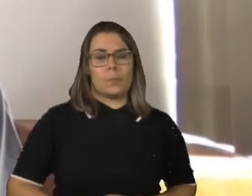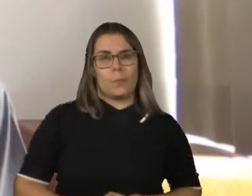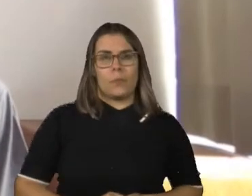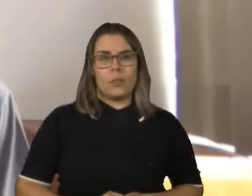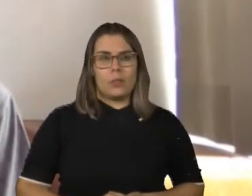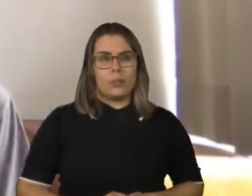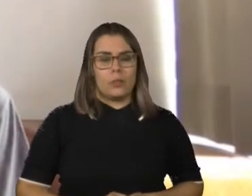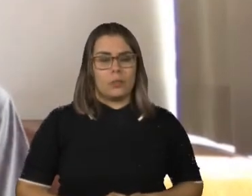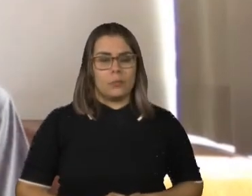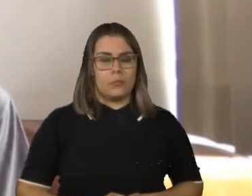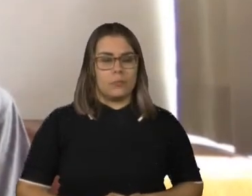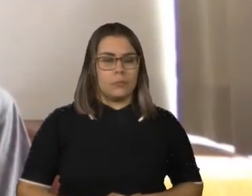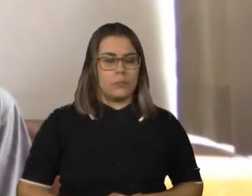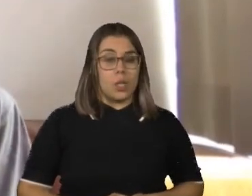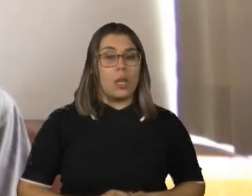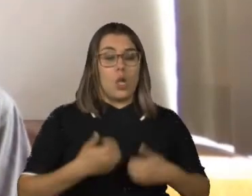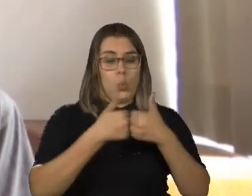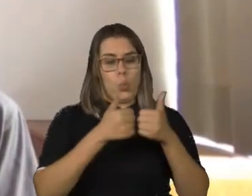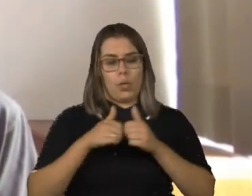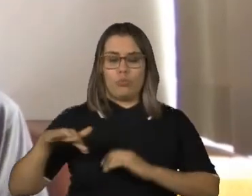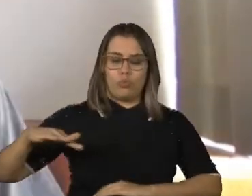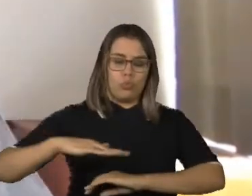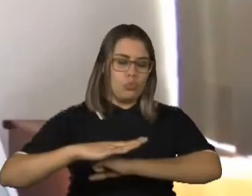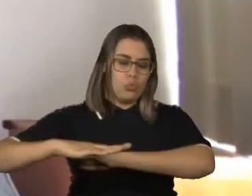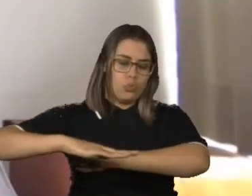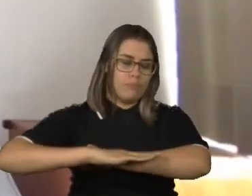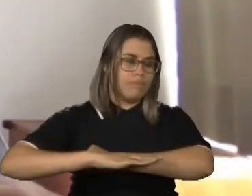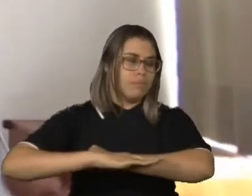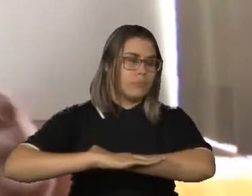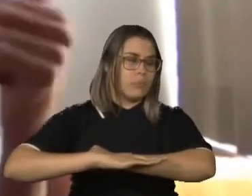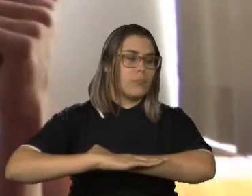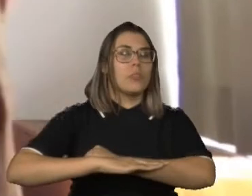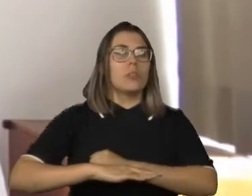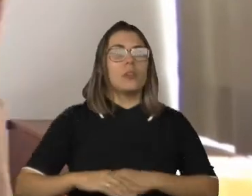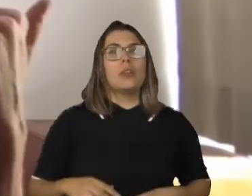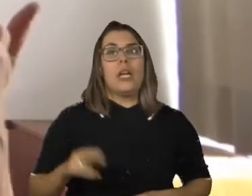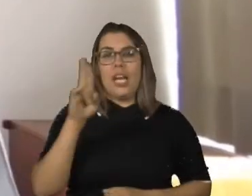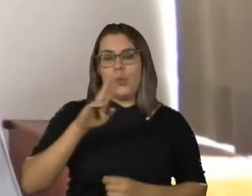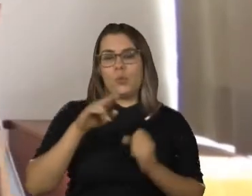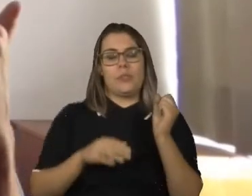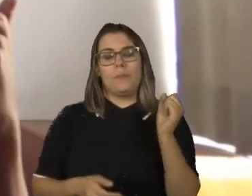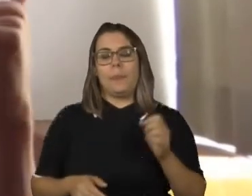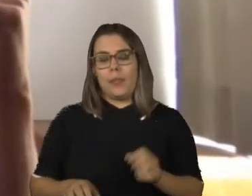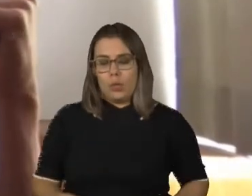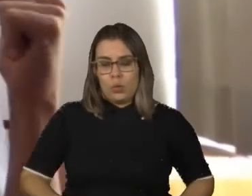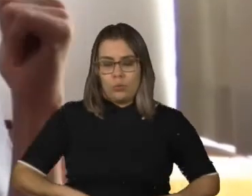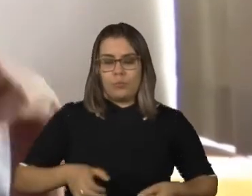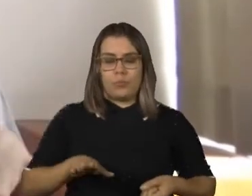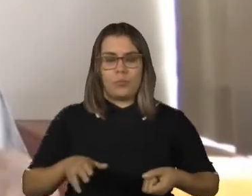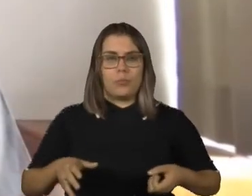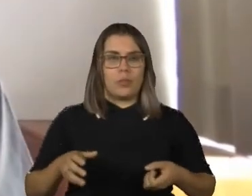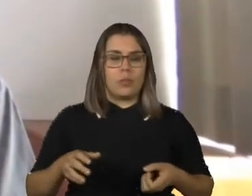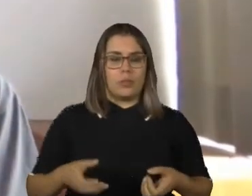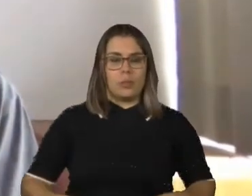E aí, enquanto o ônibus encostava, ele foi em direção ao elevador, que geralmente fica na parte de trás, nos